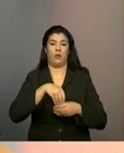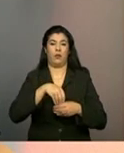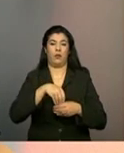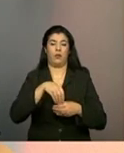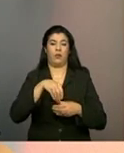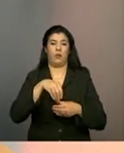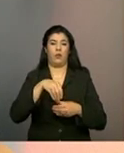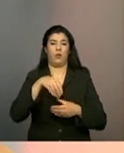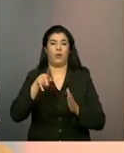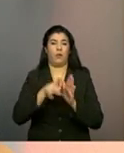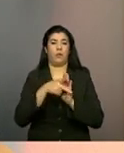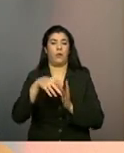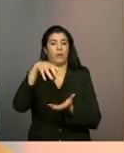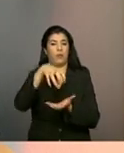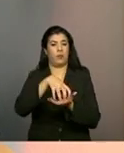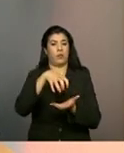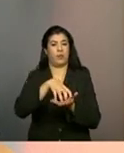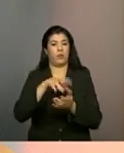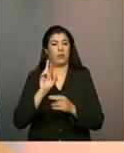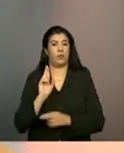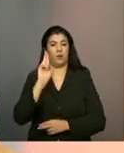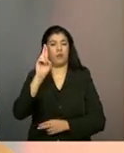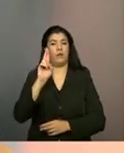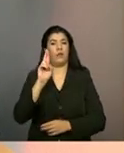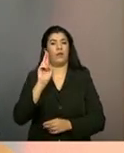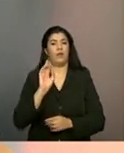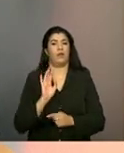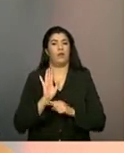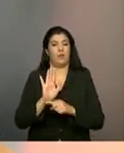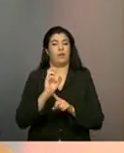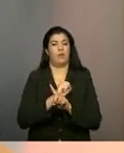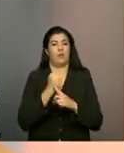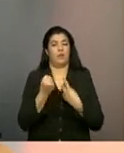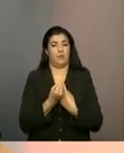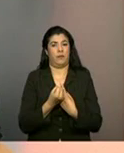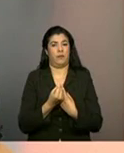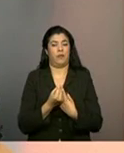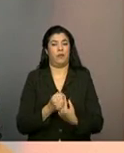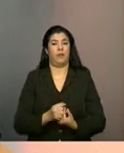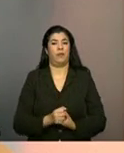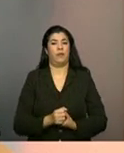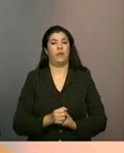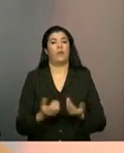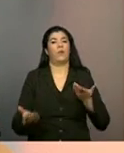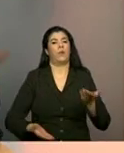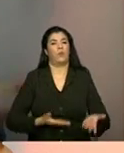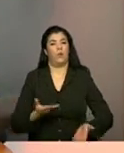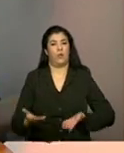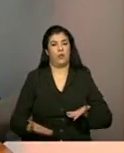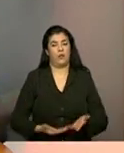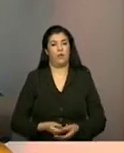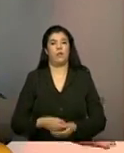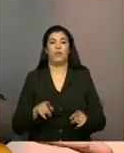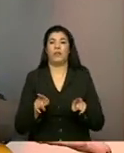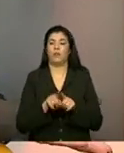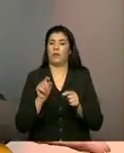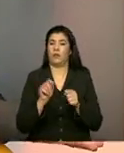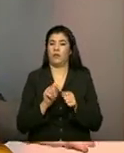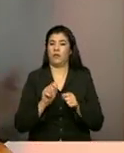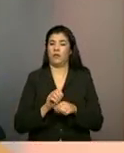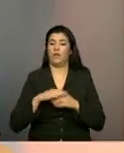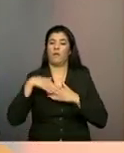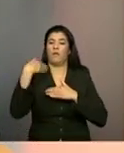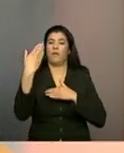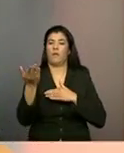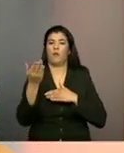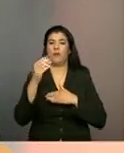de referência da assistência social. O serviço sendo executado fora do